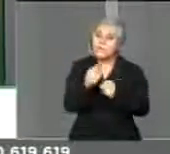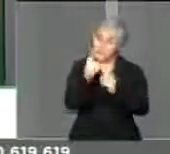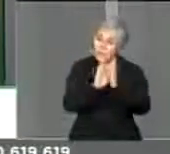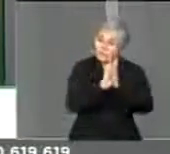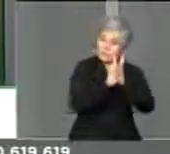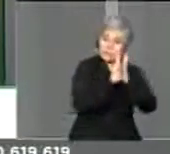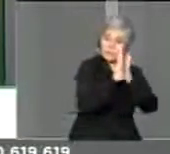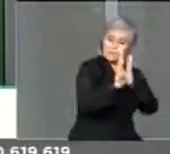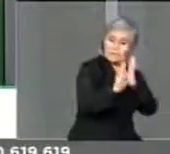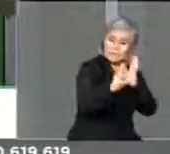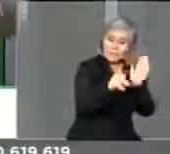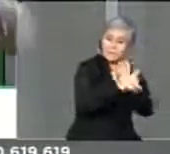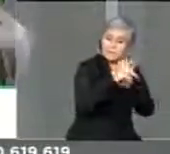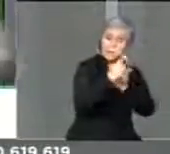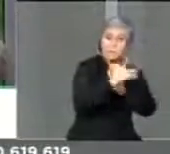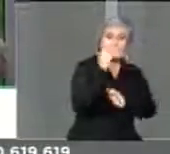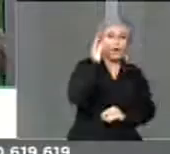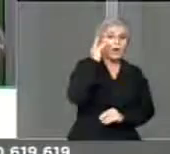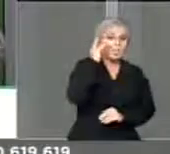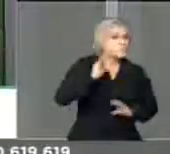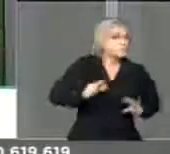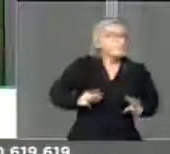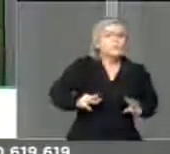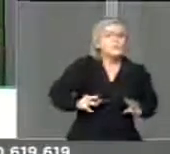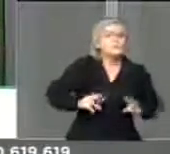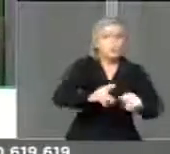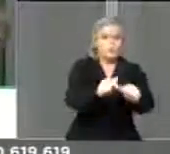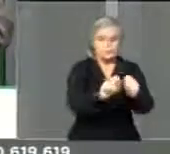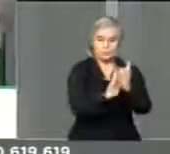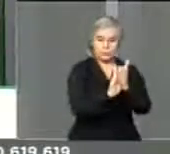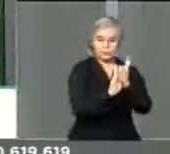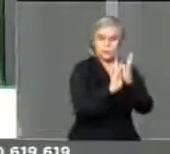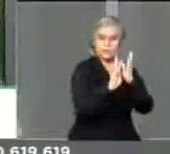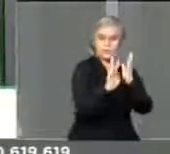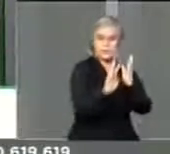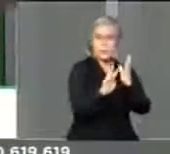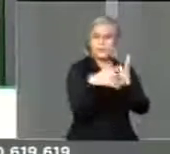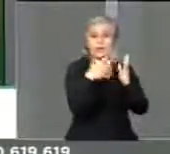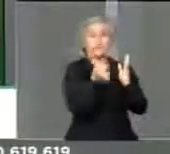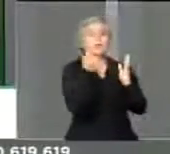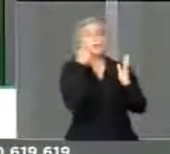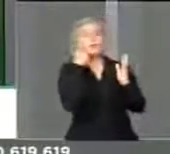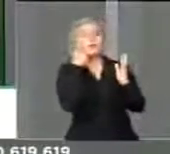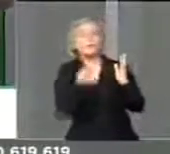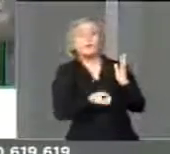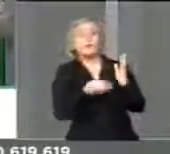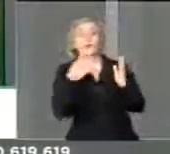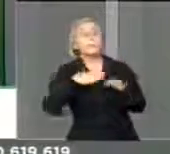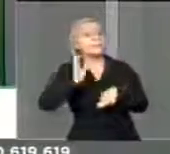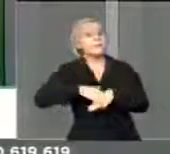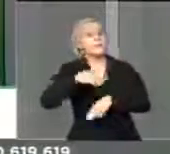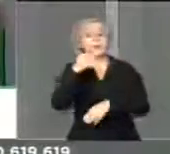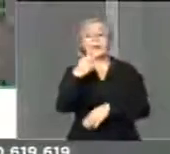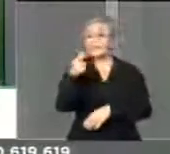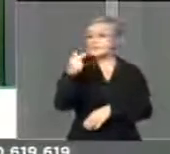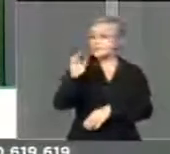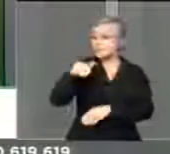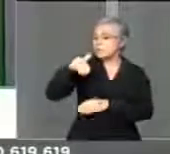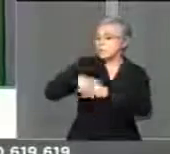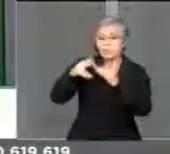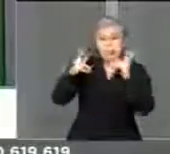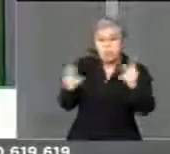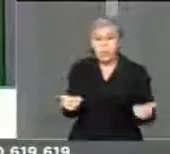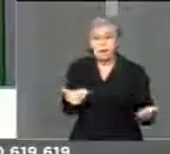a Dilma. Põe todos. Vota todos. E nós vamos ter mais de 370 votos. E do mesmo jeito,